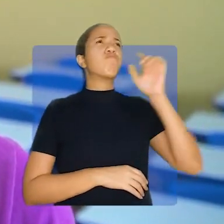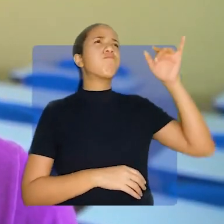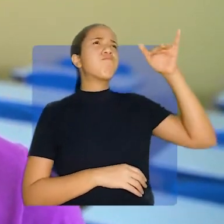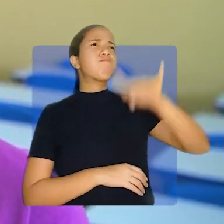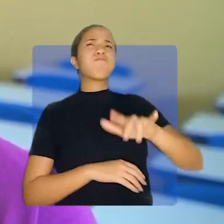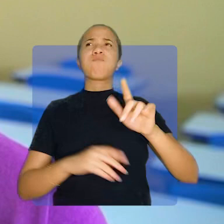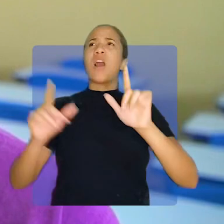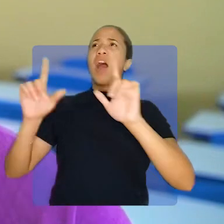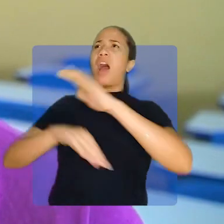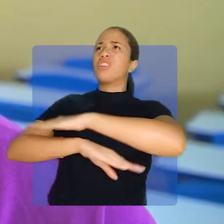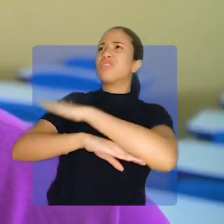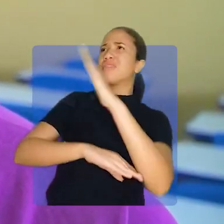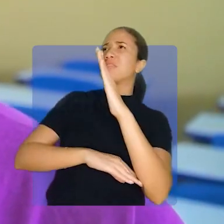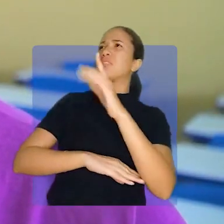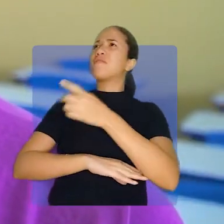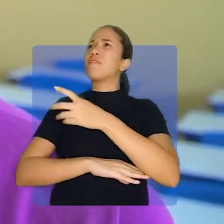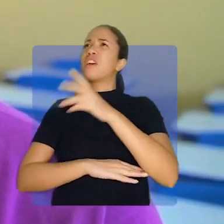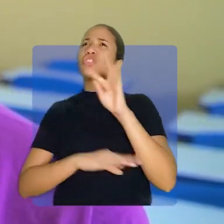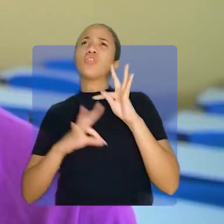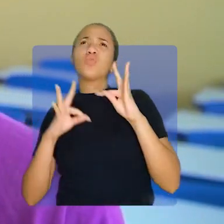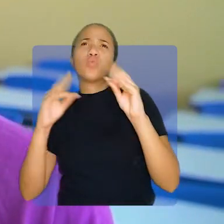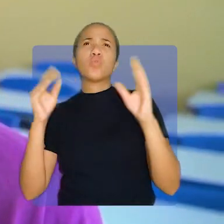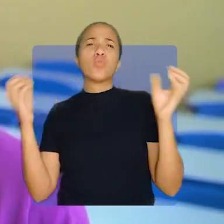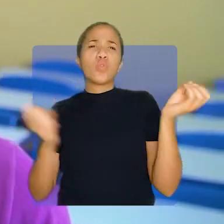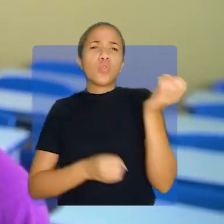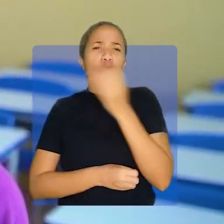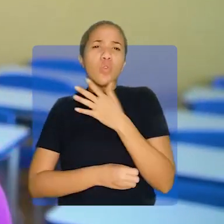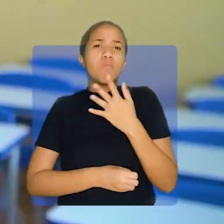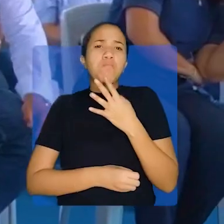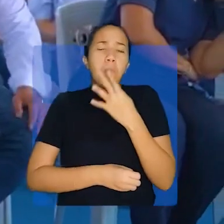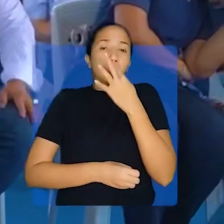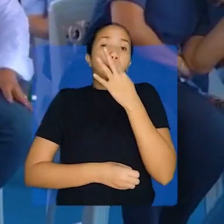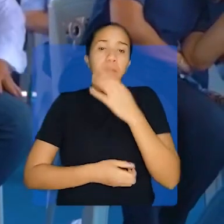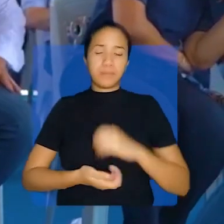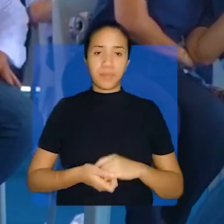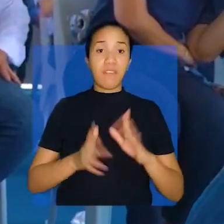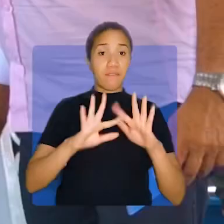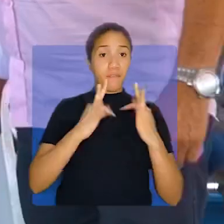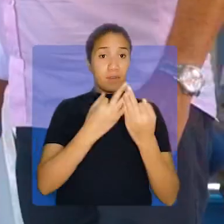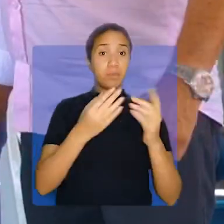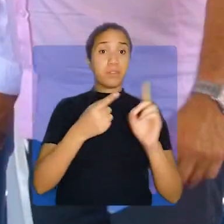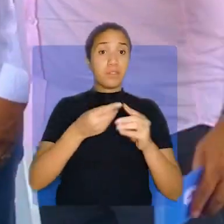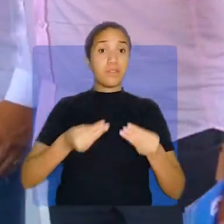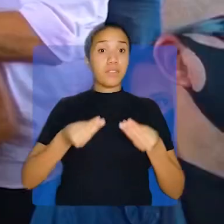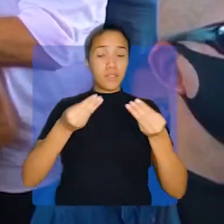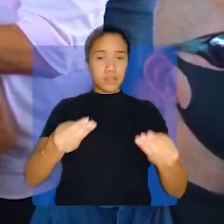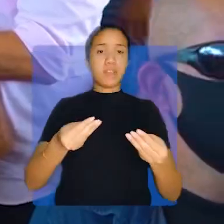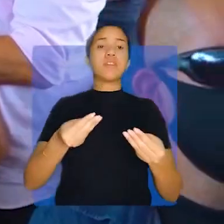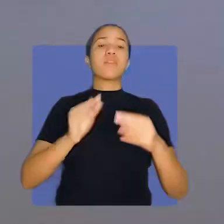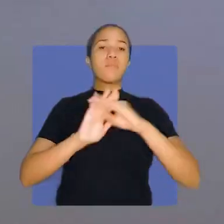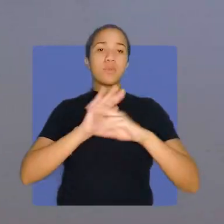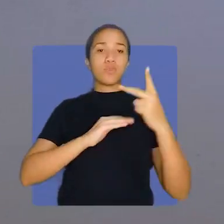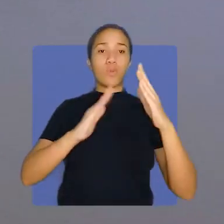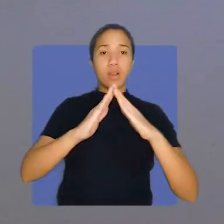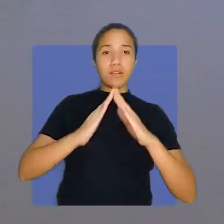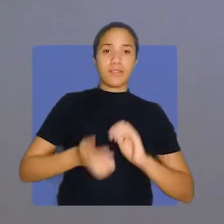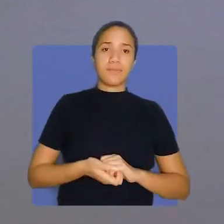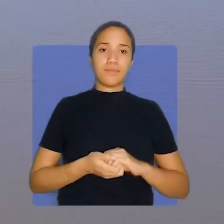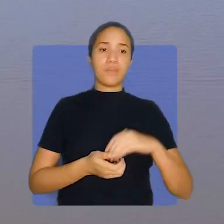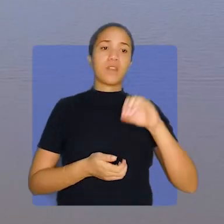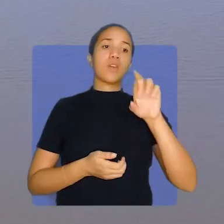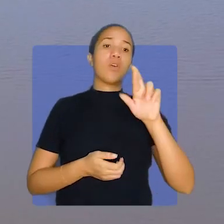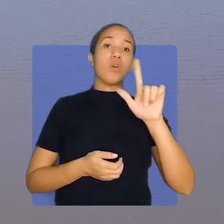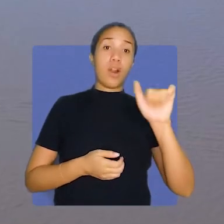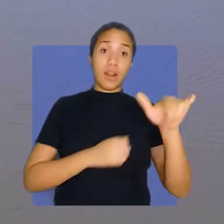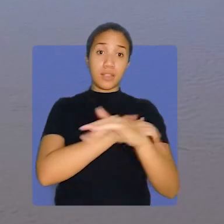janelas de vidro, a pintura. Tudo novo aqui é impressionante de ver. E famílias receberam benefícios do sua casa. A orla da cidade